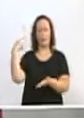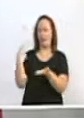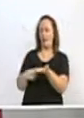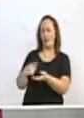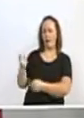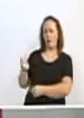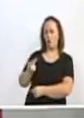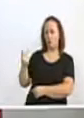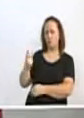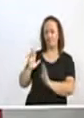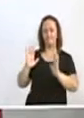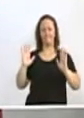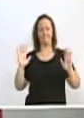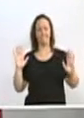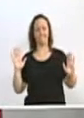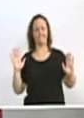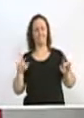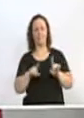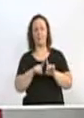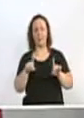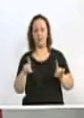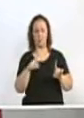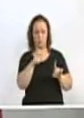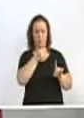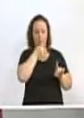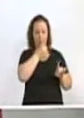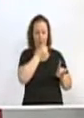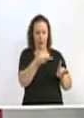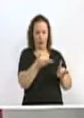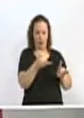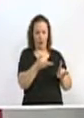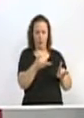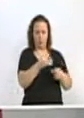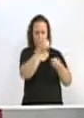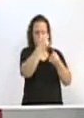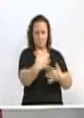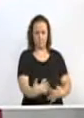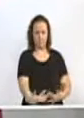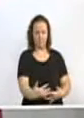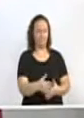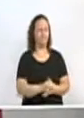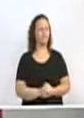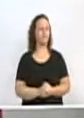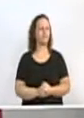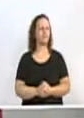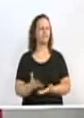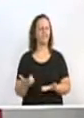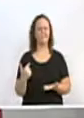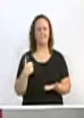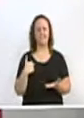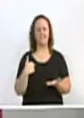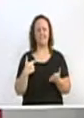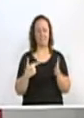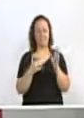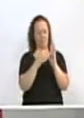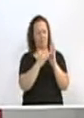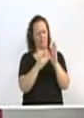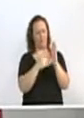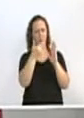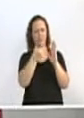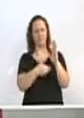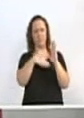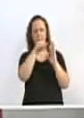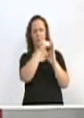Não falei. E a fala de V. Exª foi agora. Aqui estão pontuadas algumas questões que vou levantar que